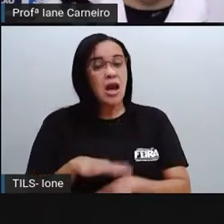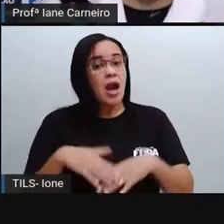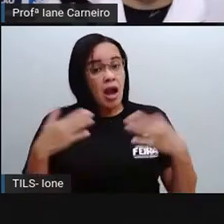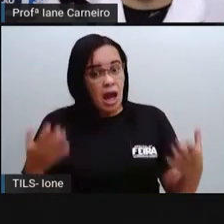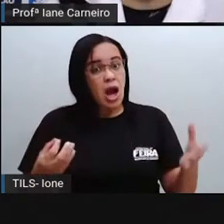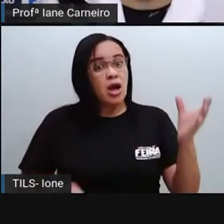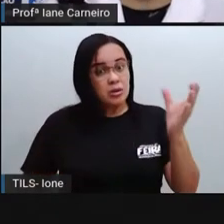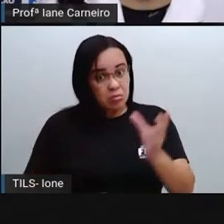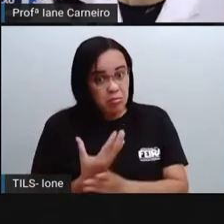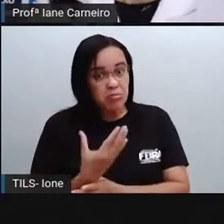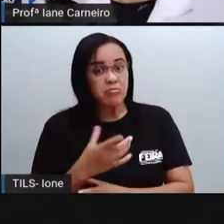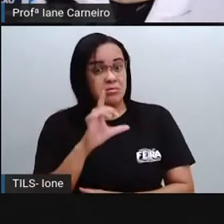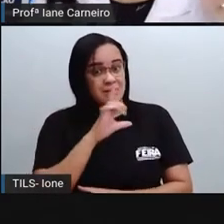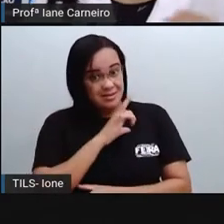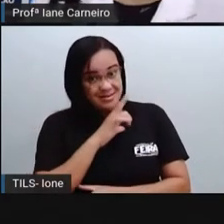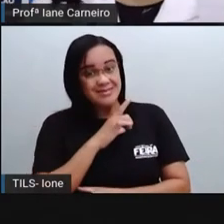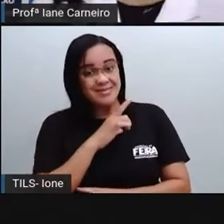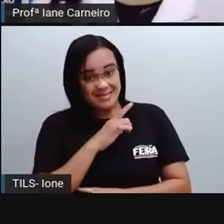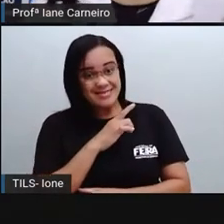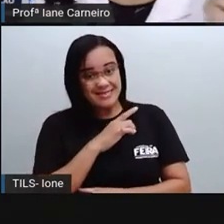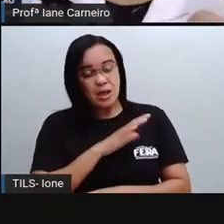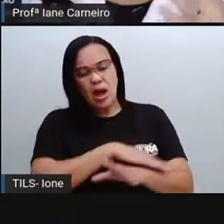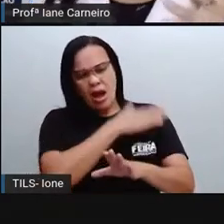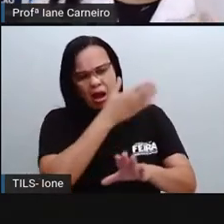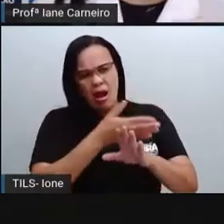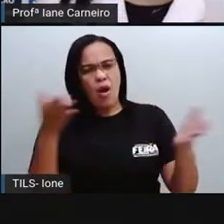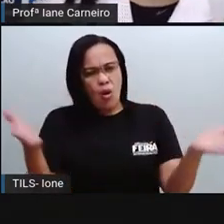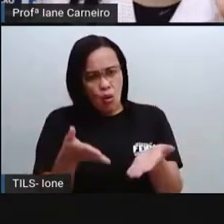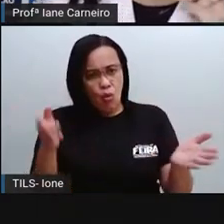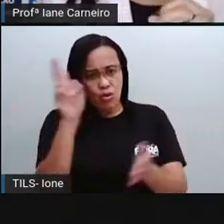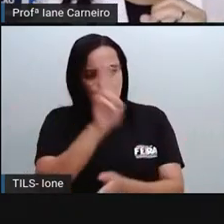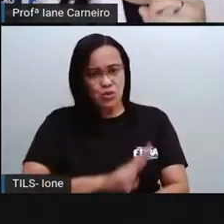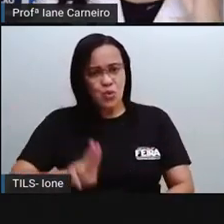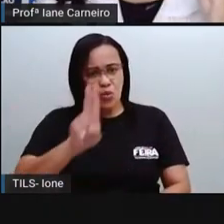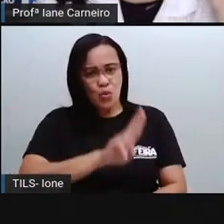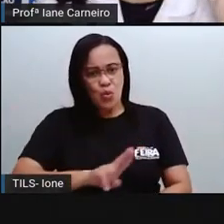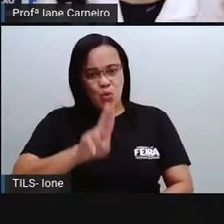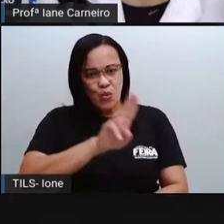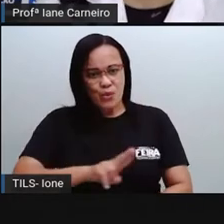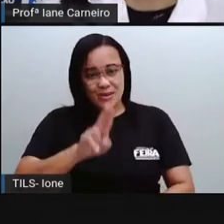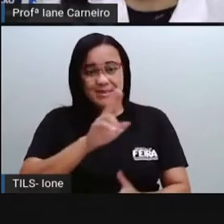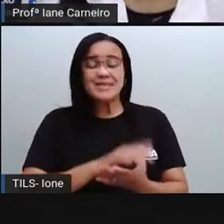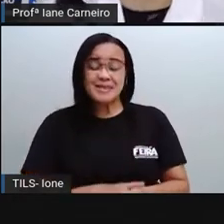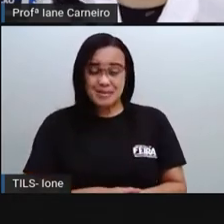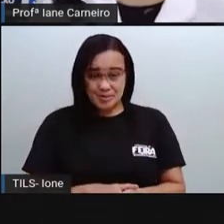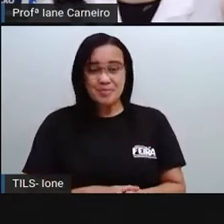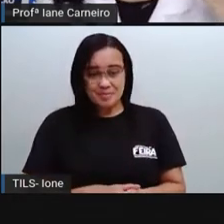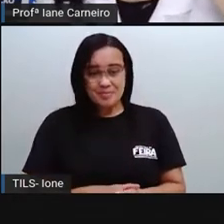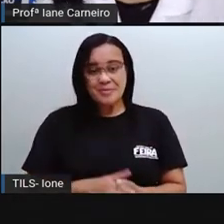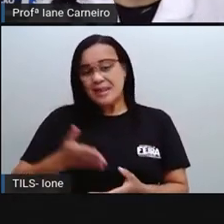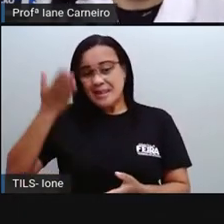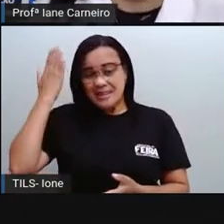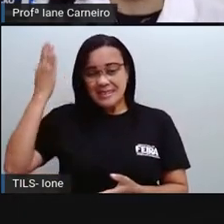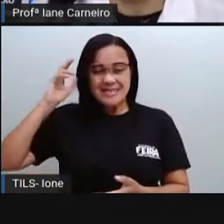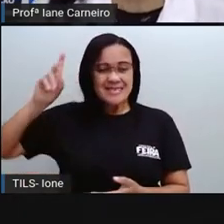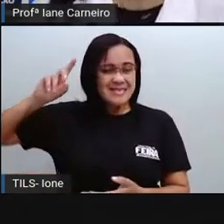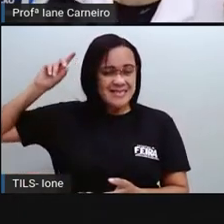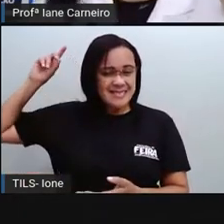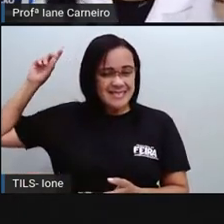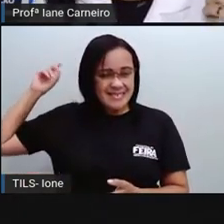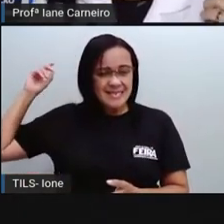hoje. Antigamente, o plástico, ele se chamava aqui, parquesina, parquesina.